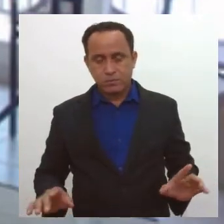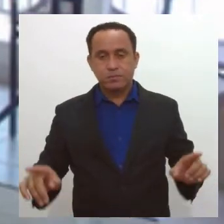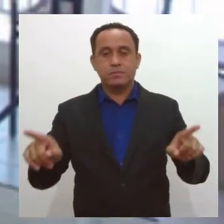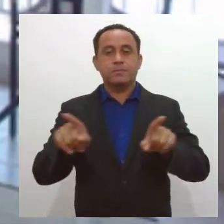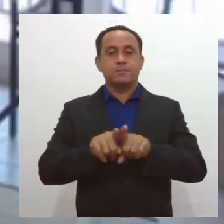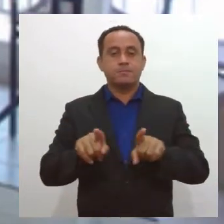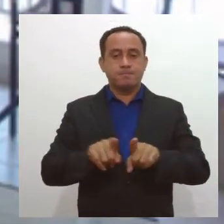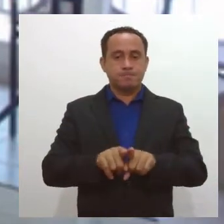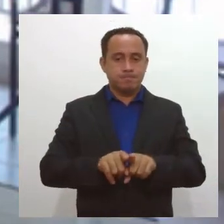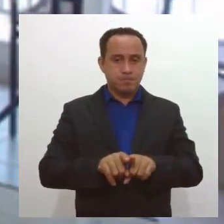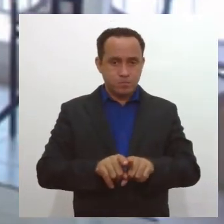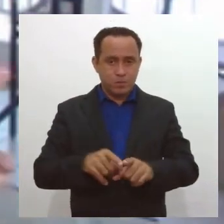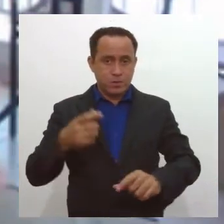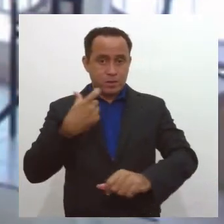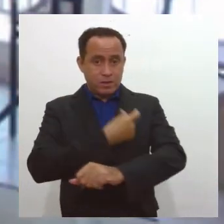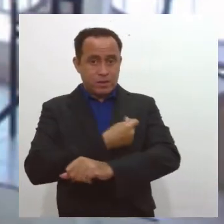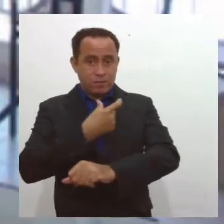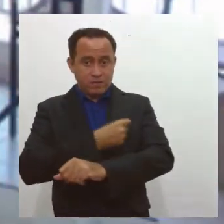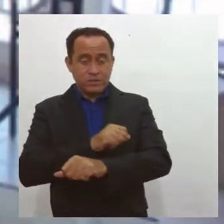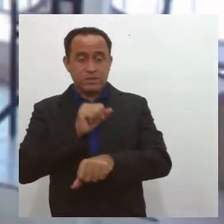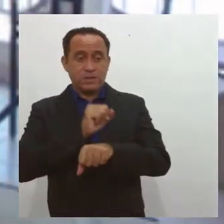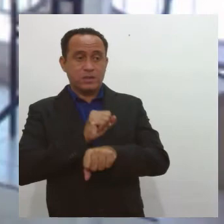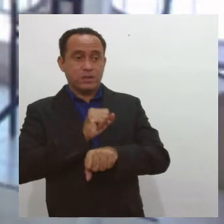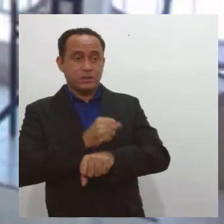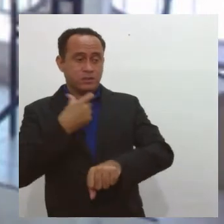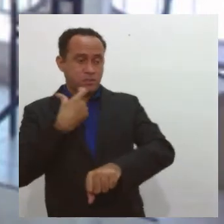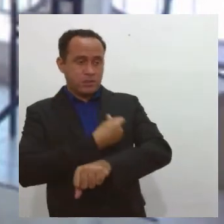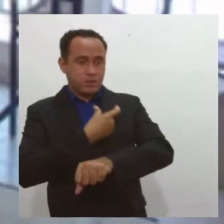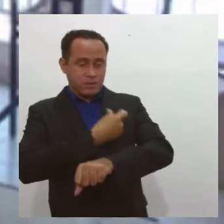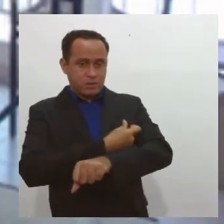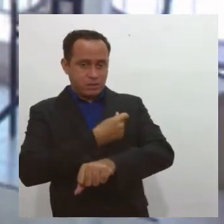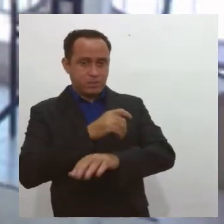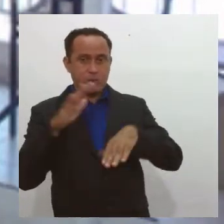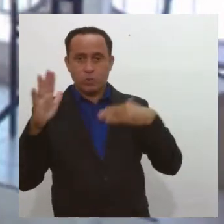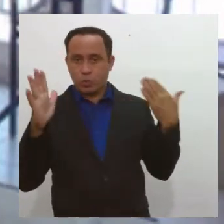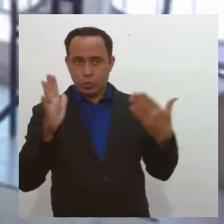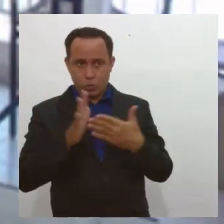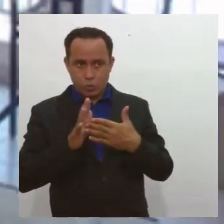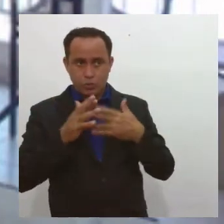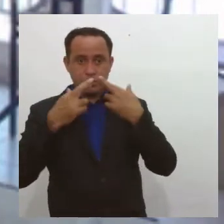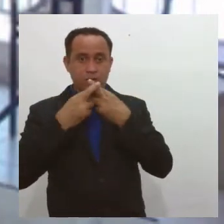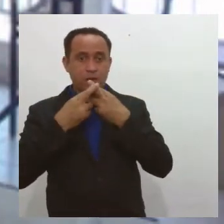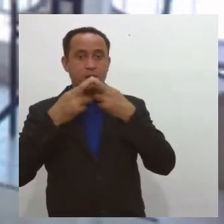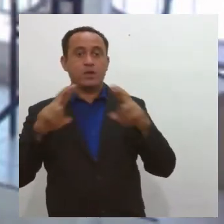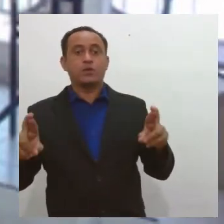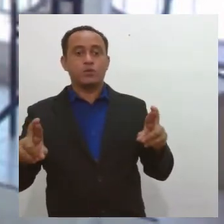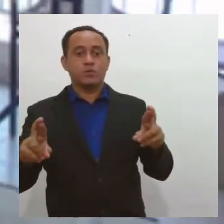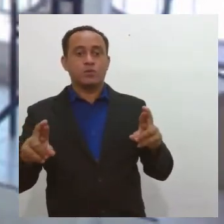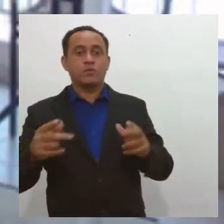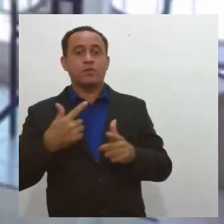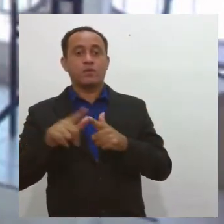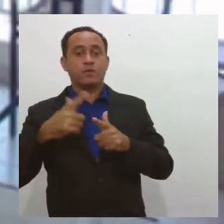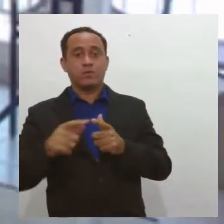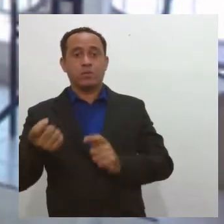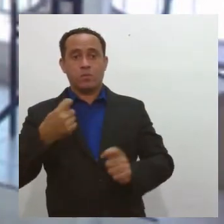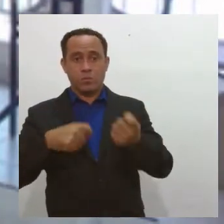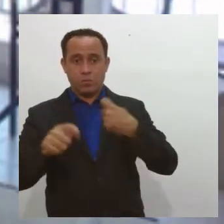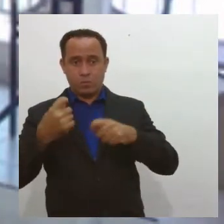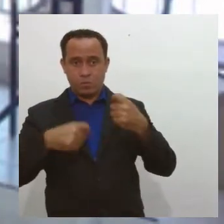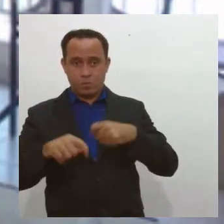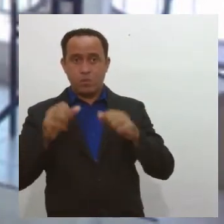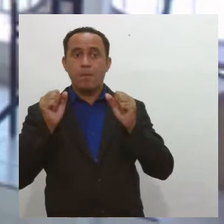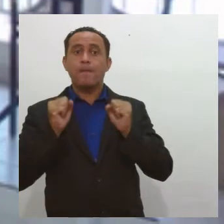após a vacinação que a gente espera que venha o quanto antes, que vai ser uma grande solução para um problema econômico do país, pós a